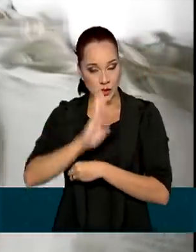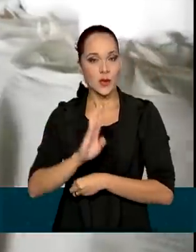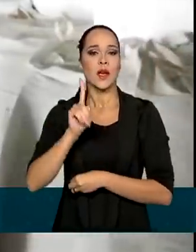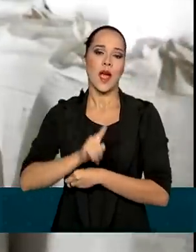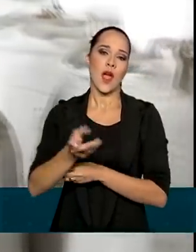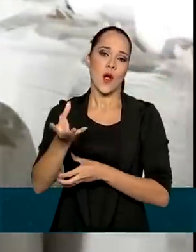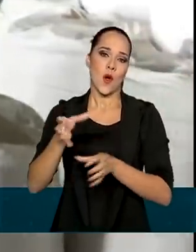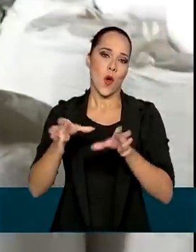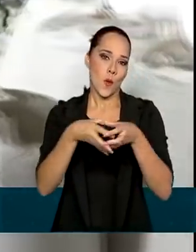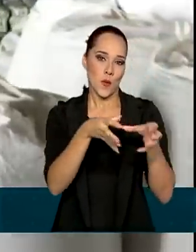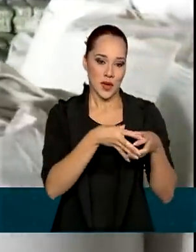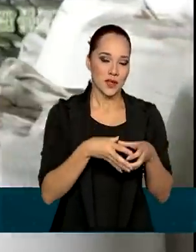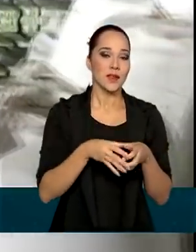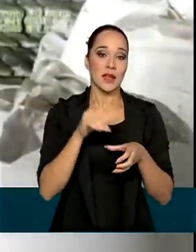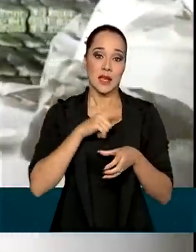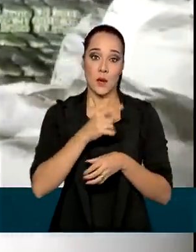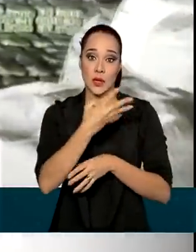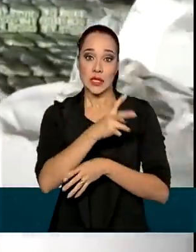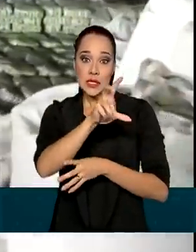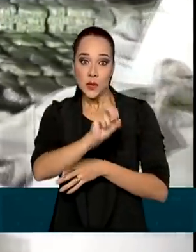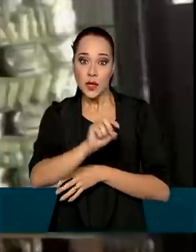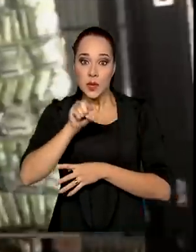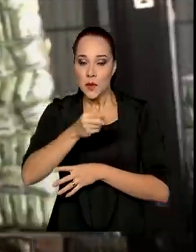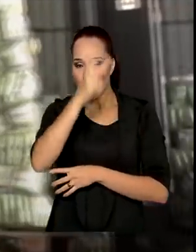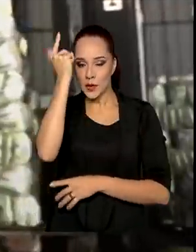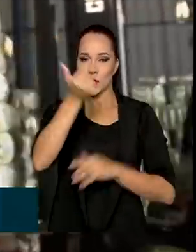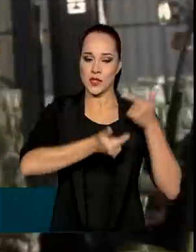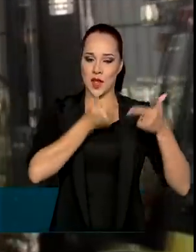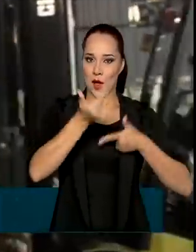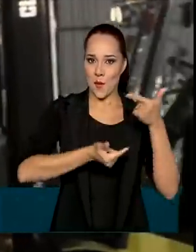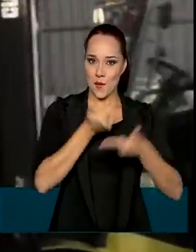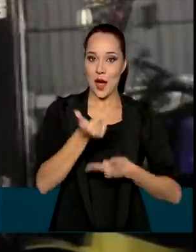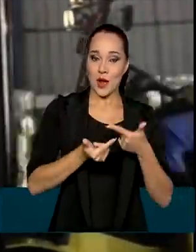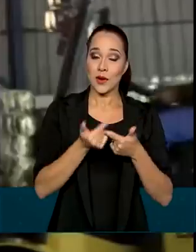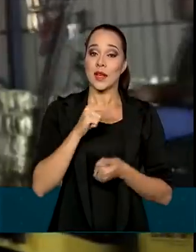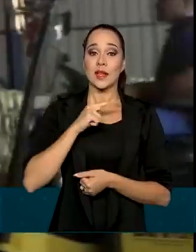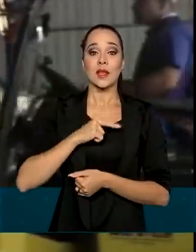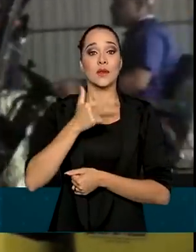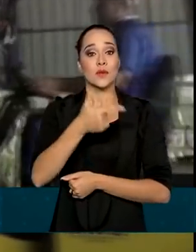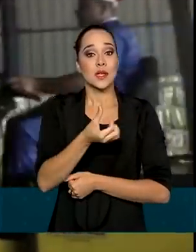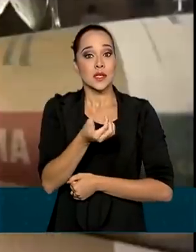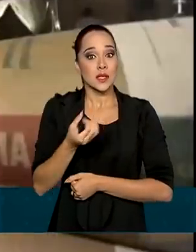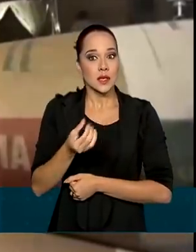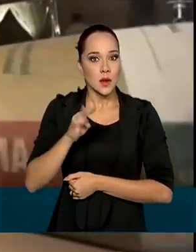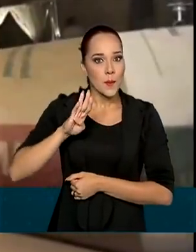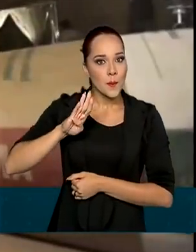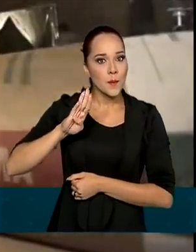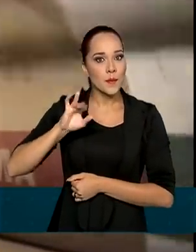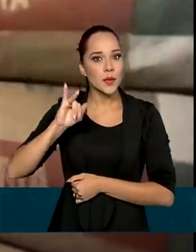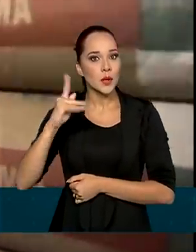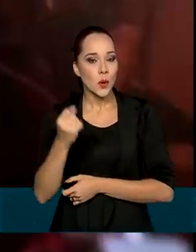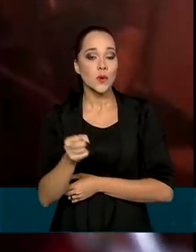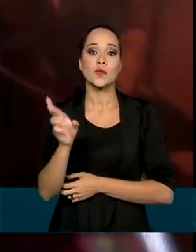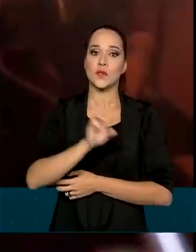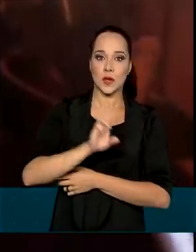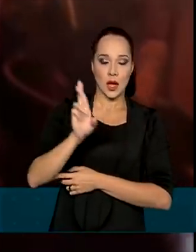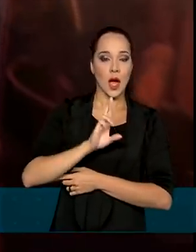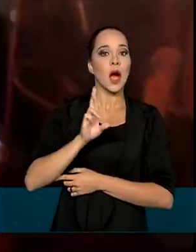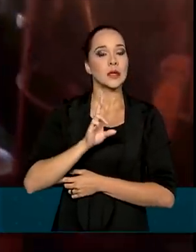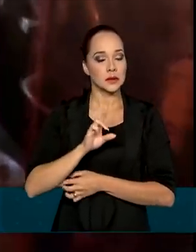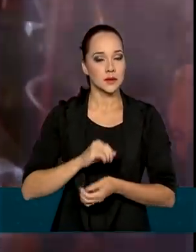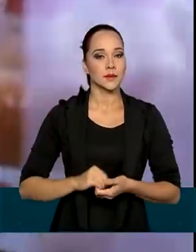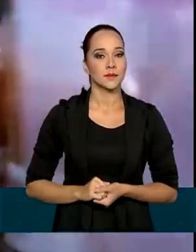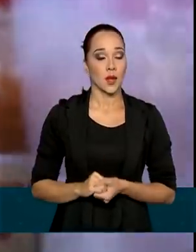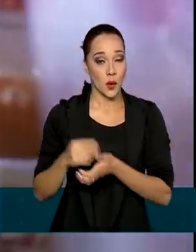empregam 450 mil pessoas e geram 260 bilhões de reais em receitas. Com o